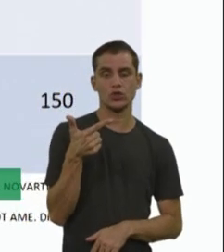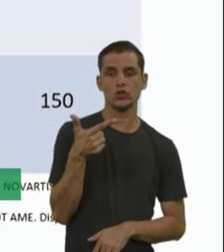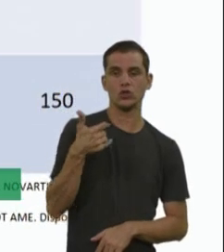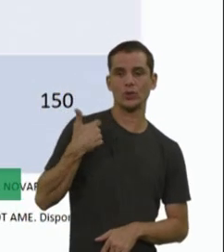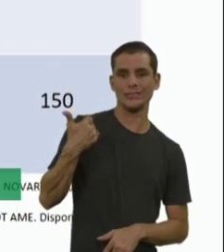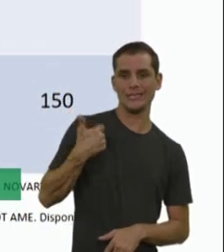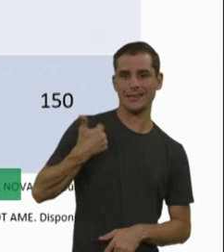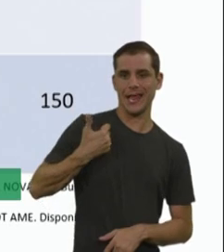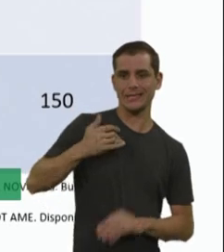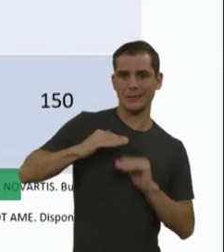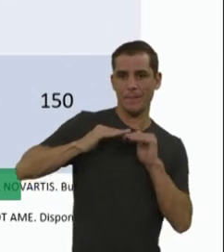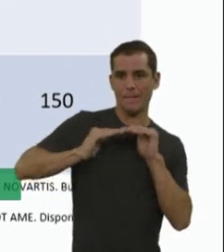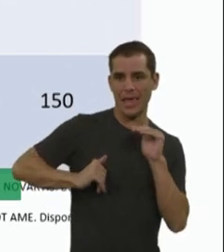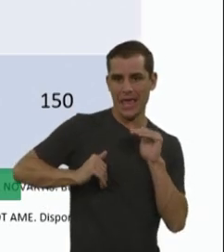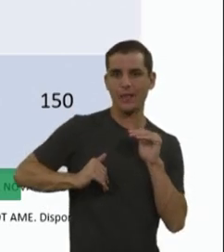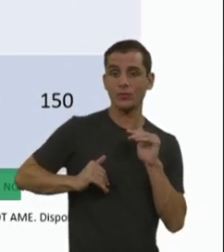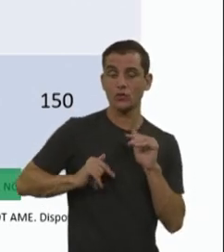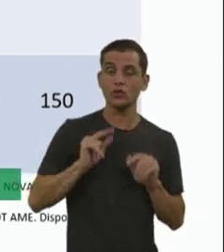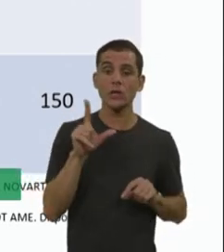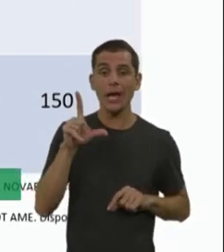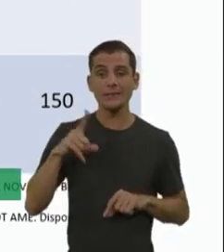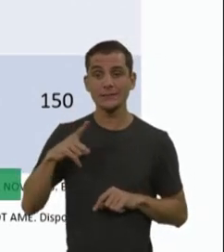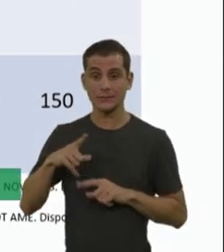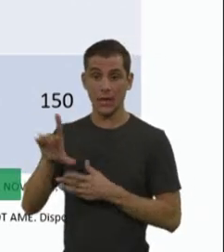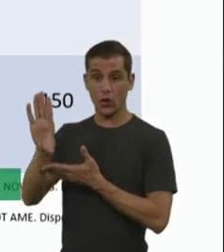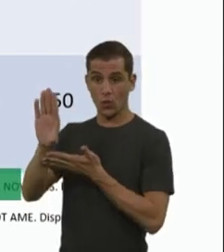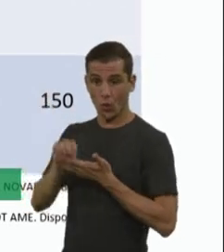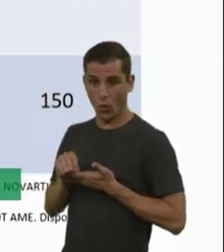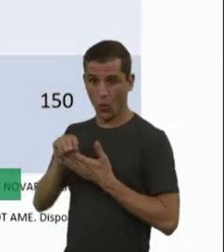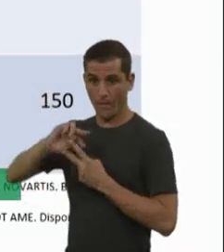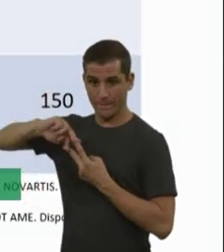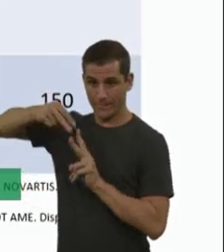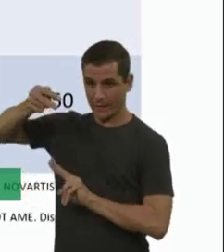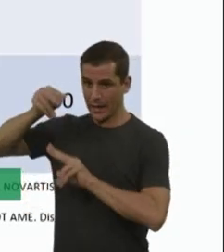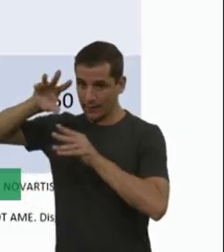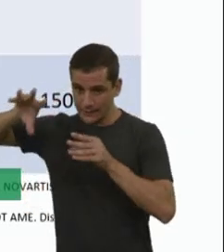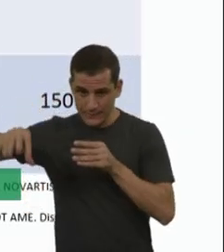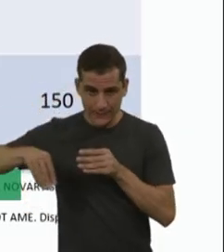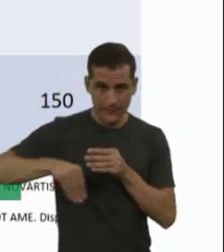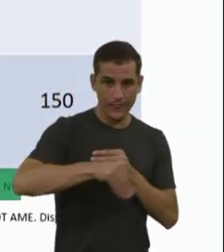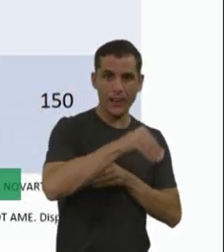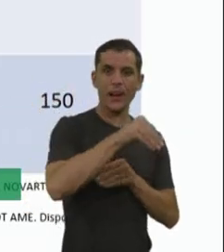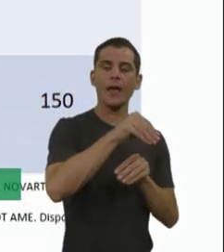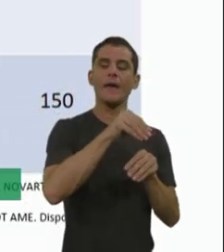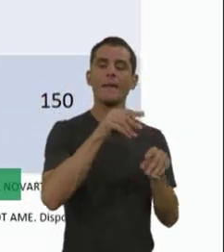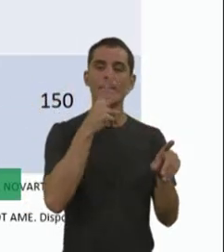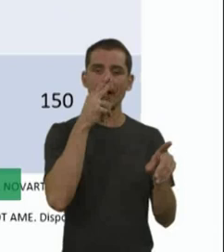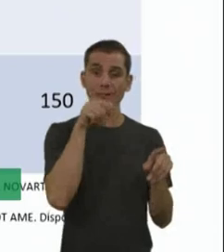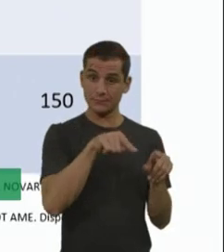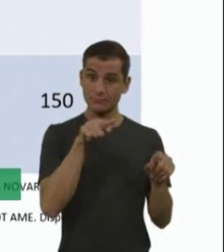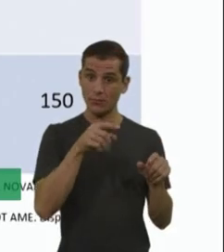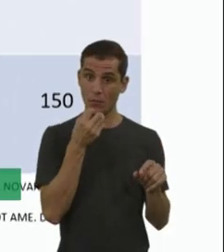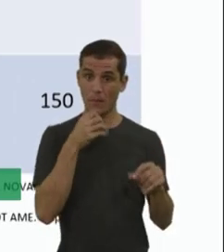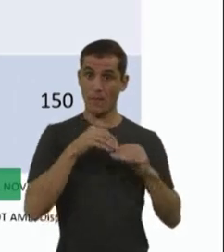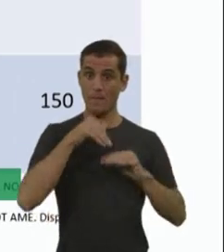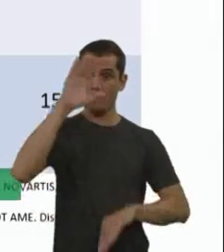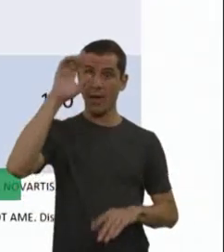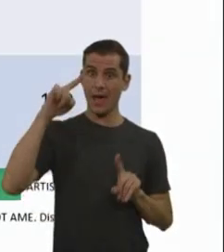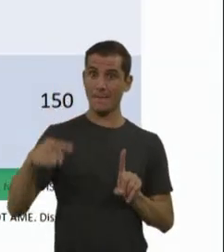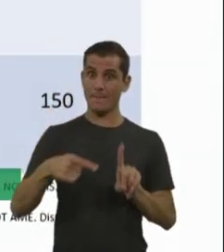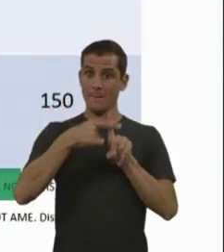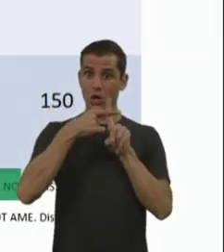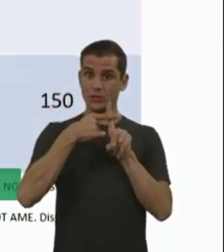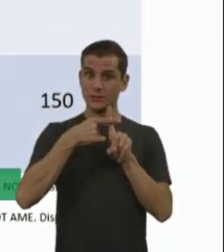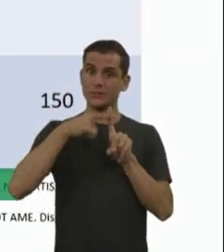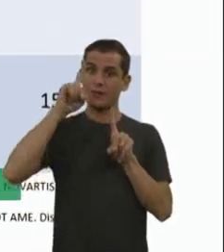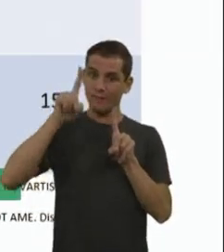que vai levar uma cópia do gene SMM1. Então, o grande, digamos assim, o fator positivo dele é o